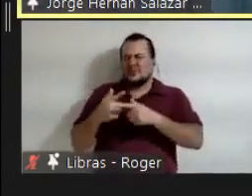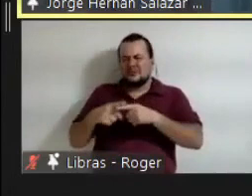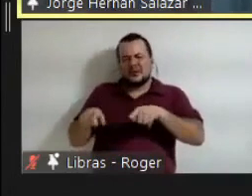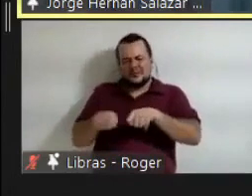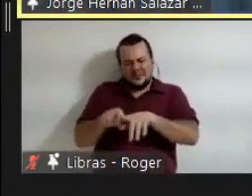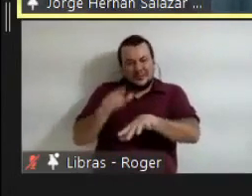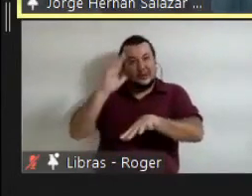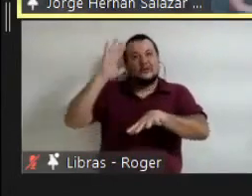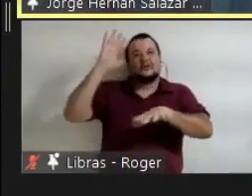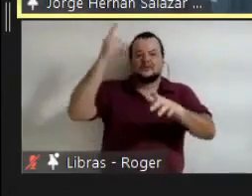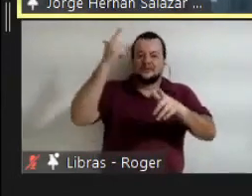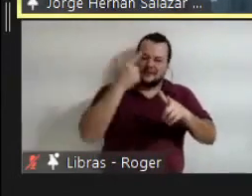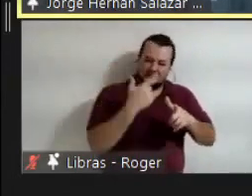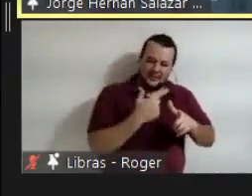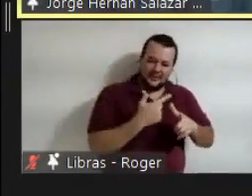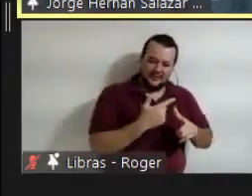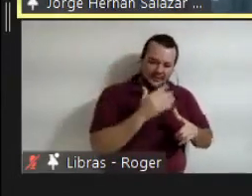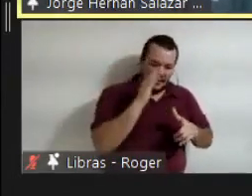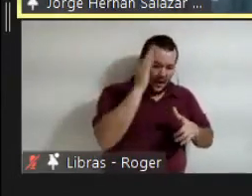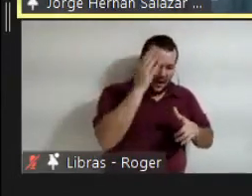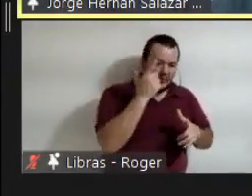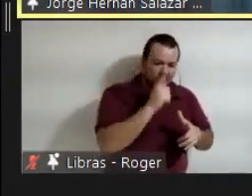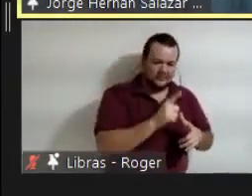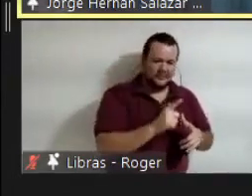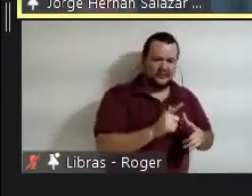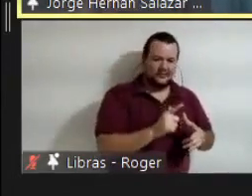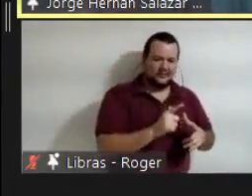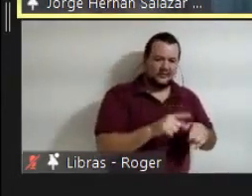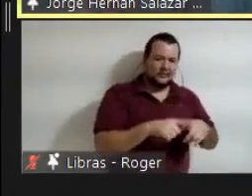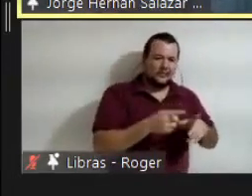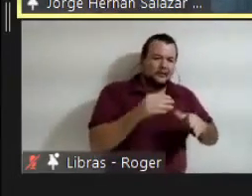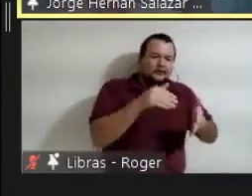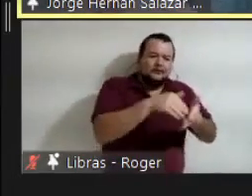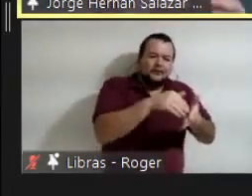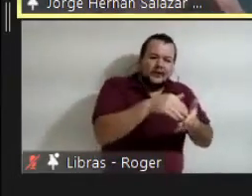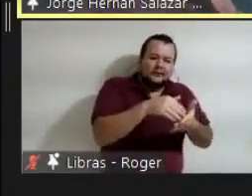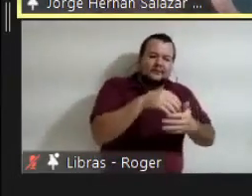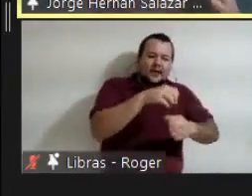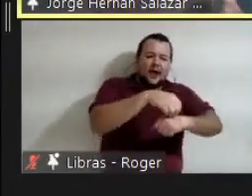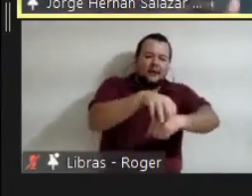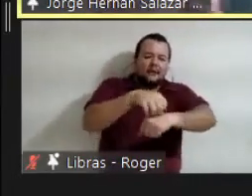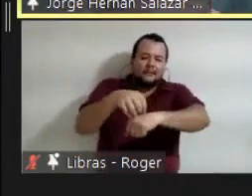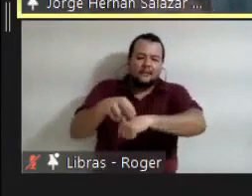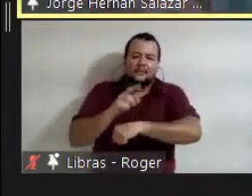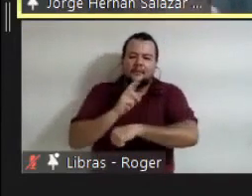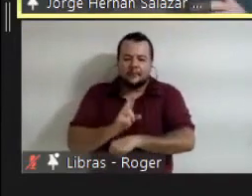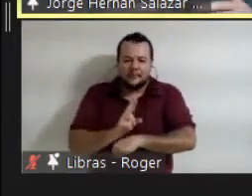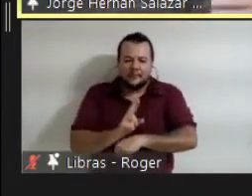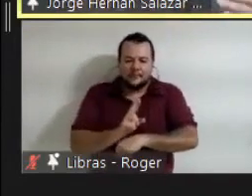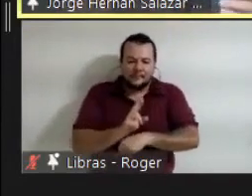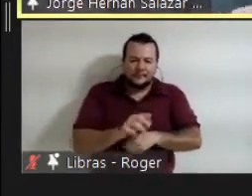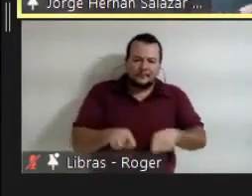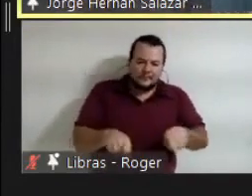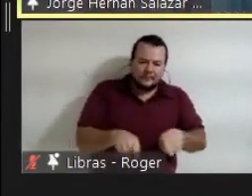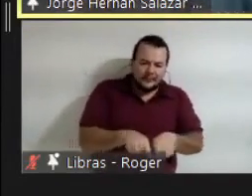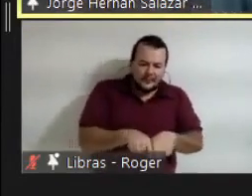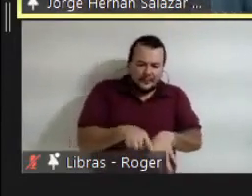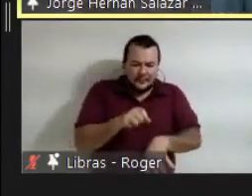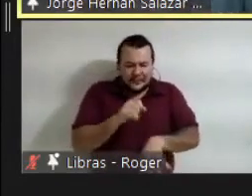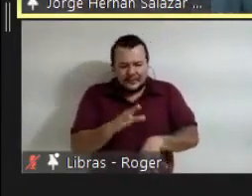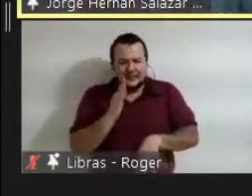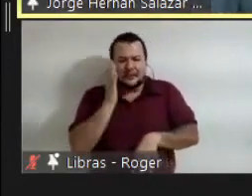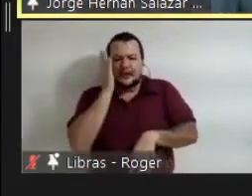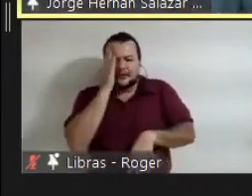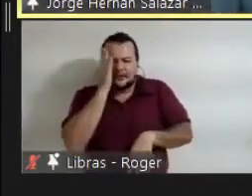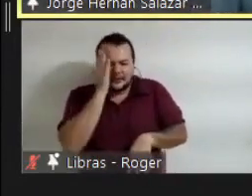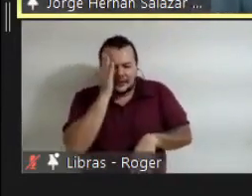compartimos nossas respostas incluso quando sabemos que tal vez puedan en o futuro